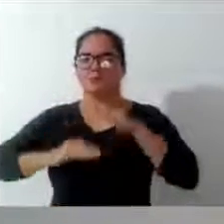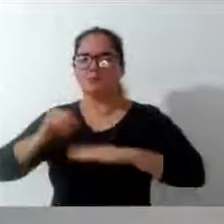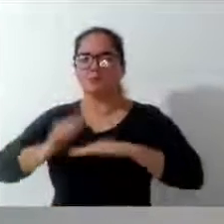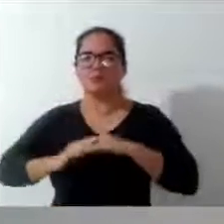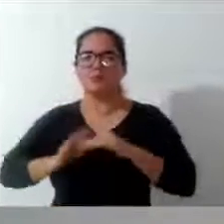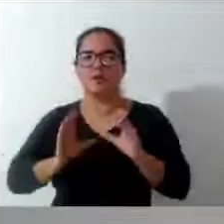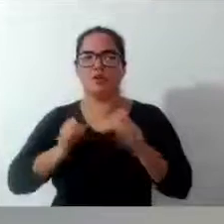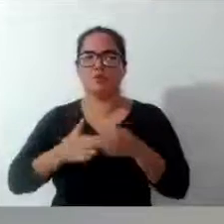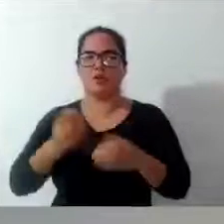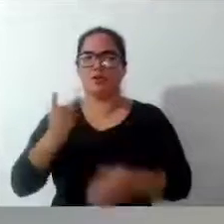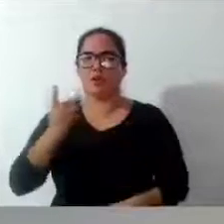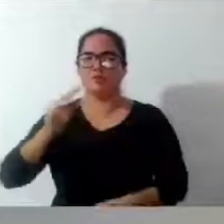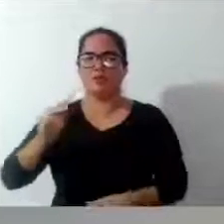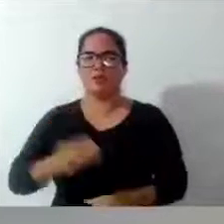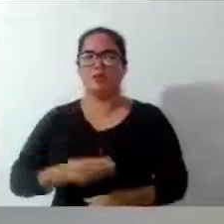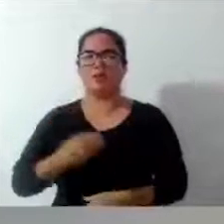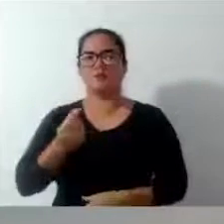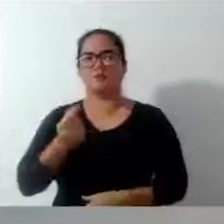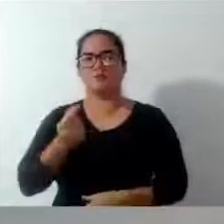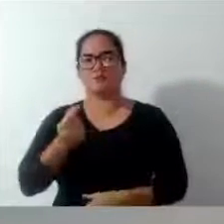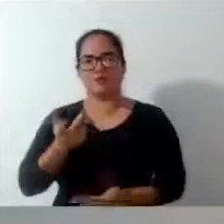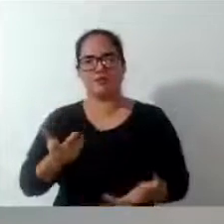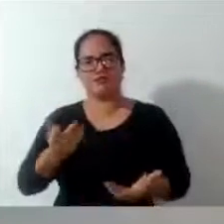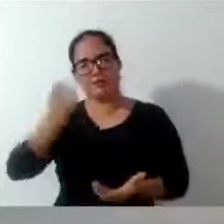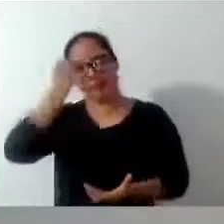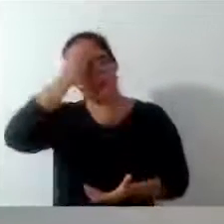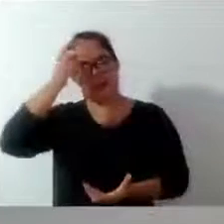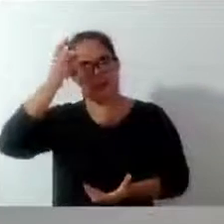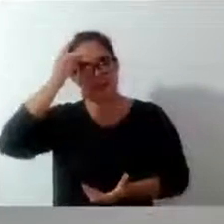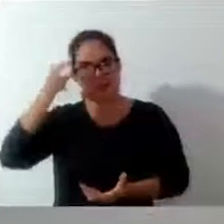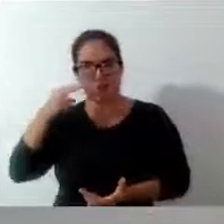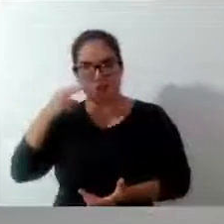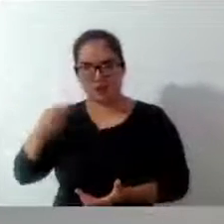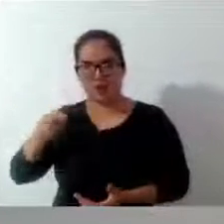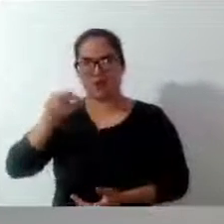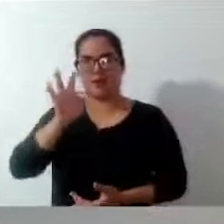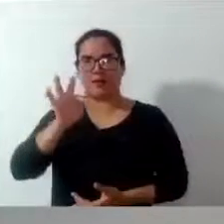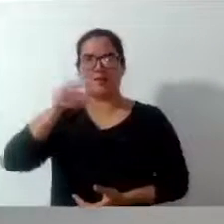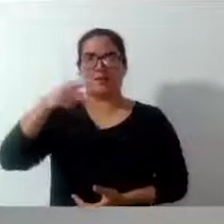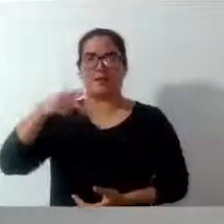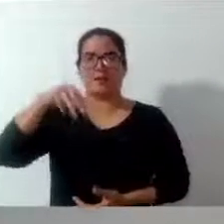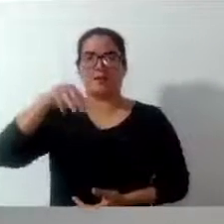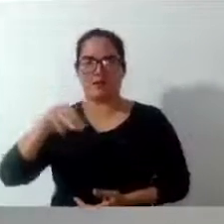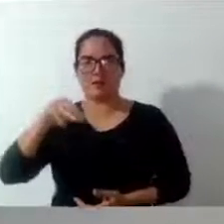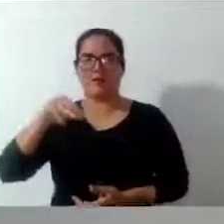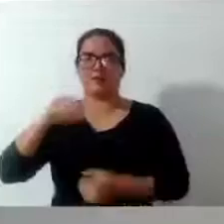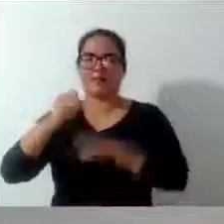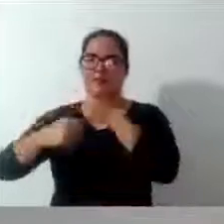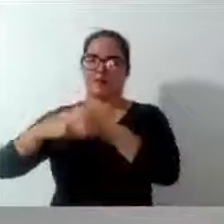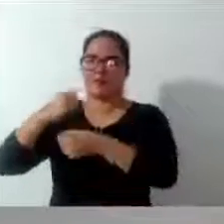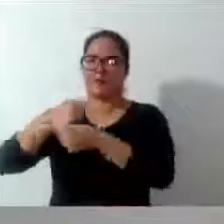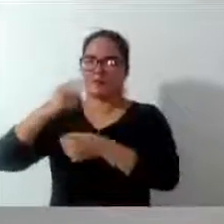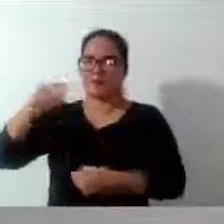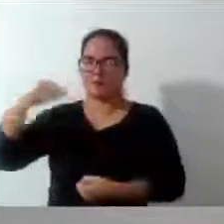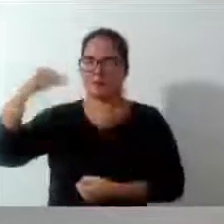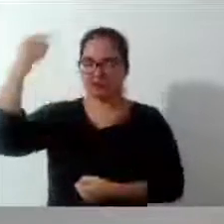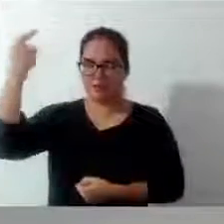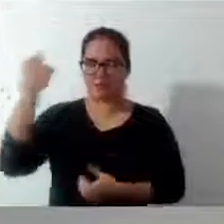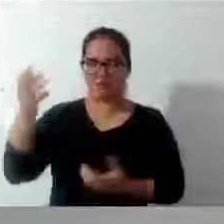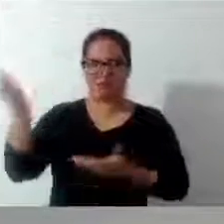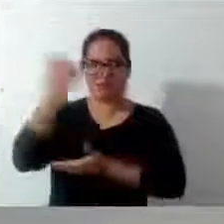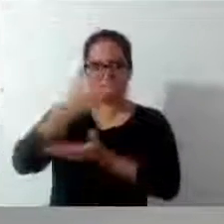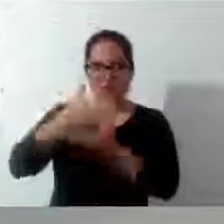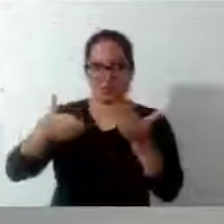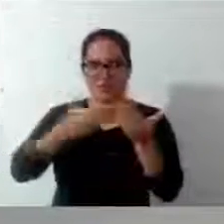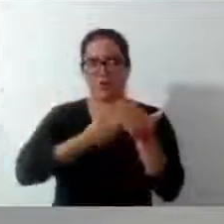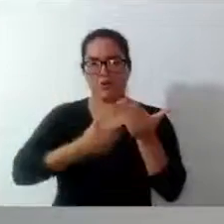2 milhões e pouco. Prefeito, dá uma olhadinha no FPM do próximo ano. Com essa troca de governo, eu tenho